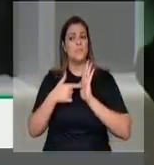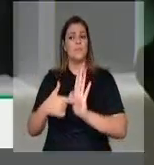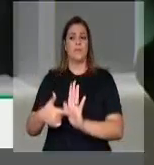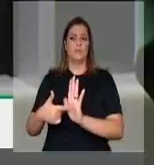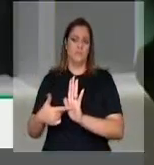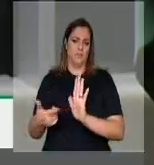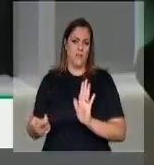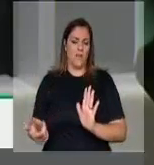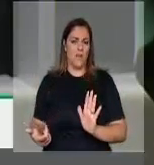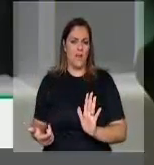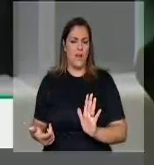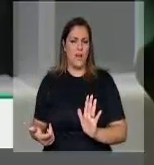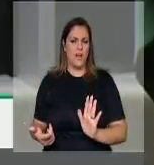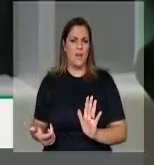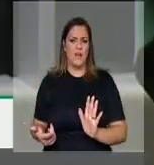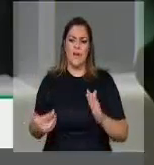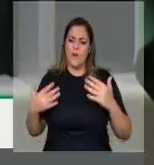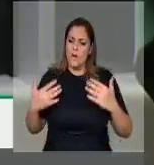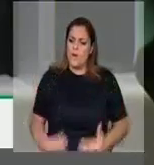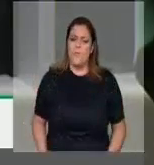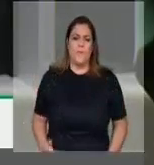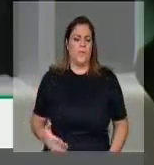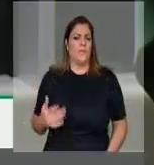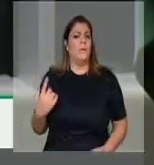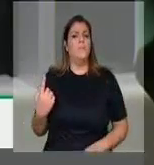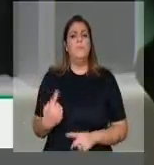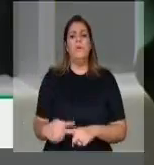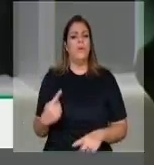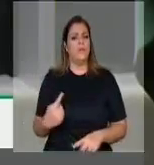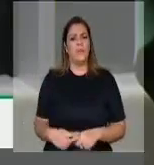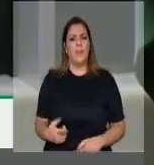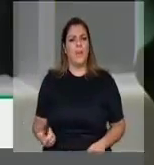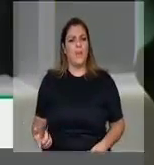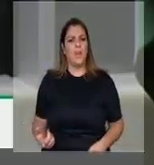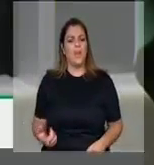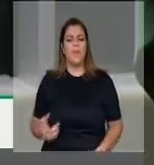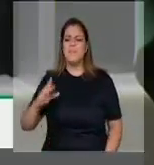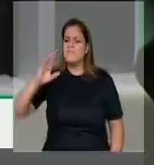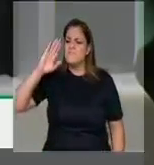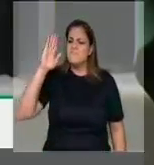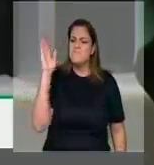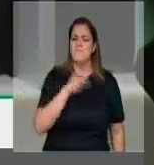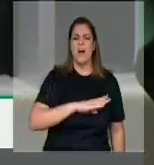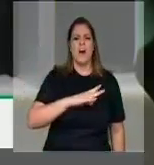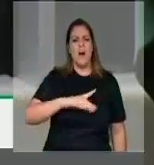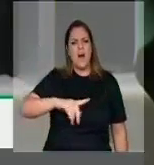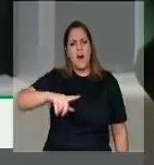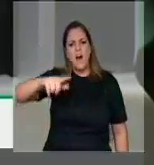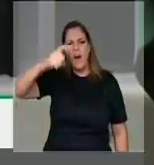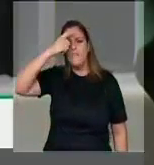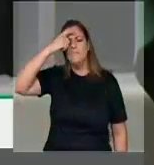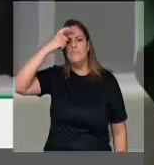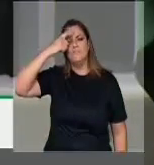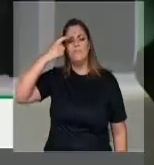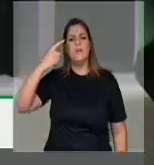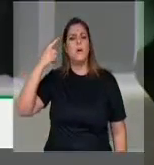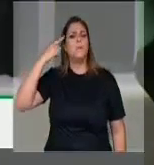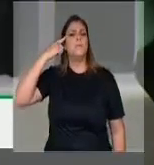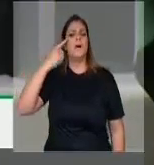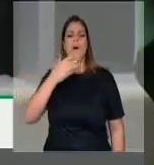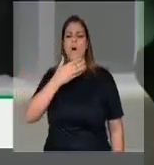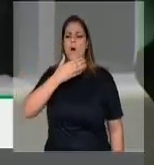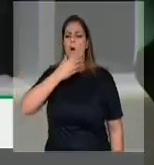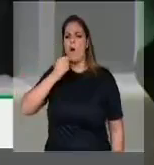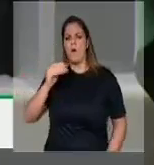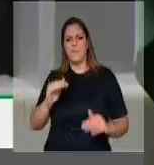mostrar que esse tipo de comportamento é fruto de uma ideologia perversa que estimula o machismo e a